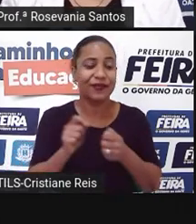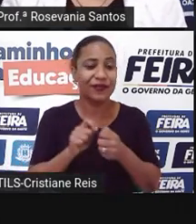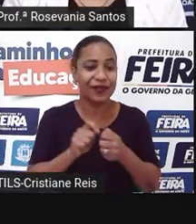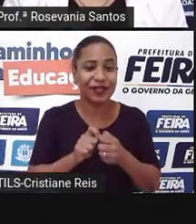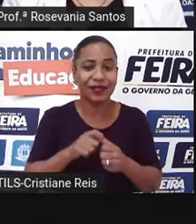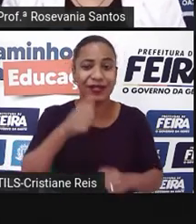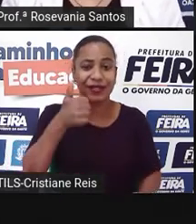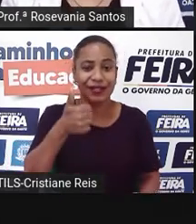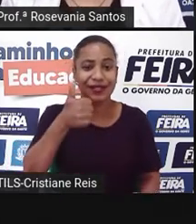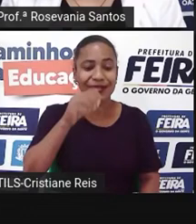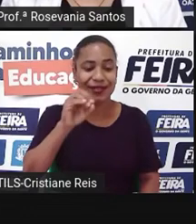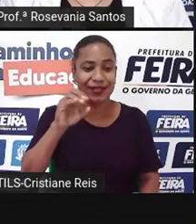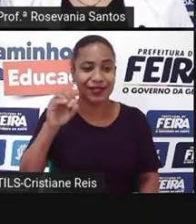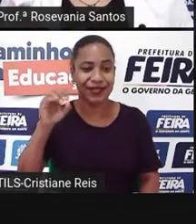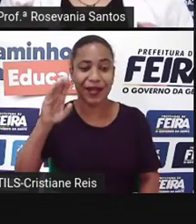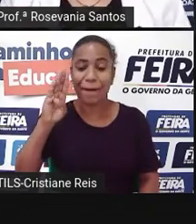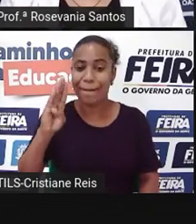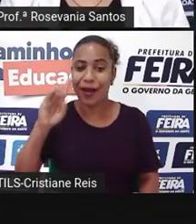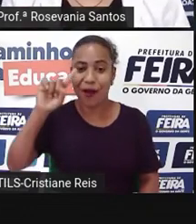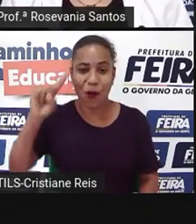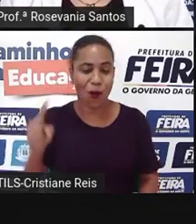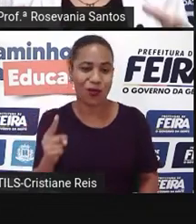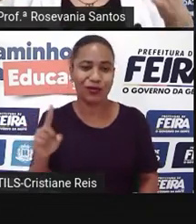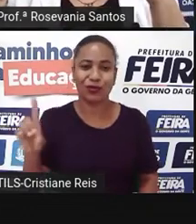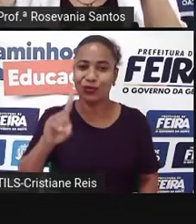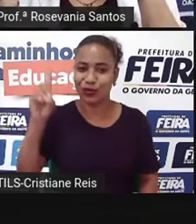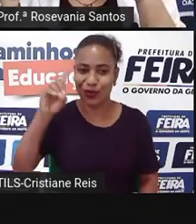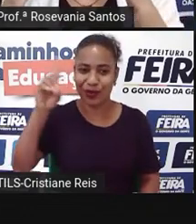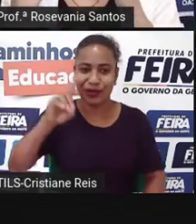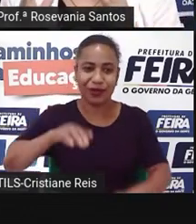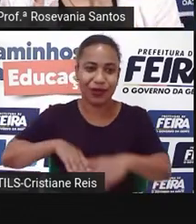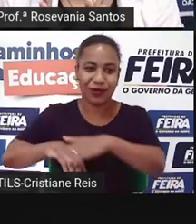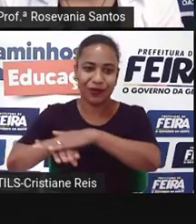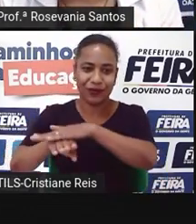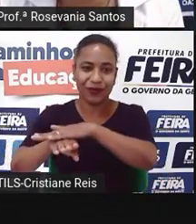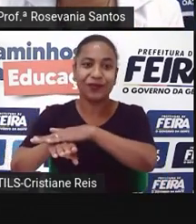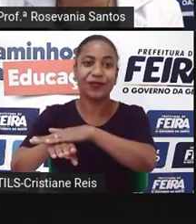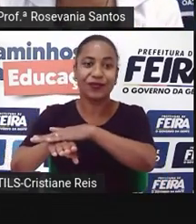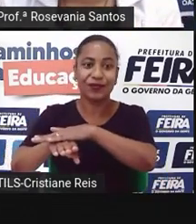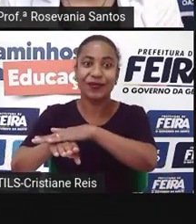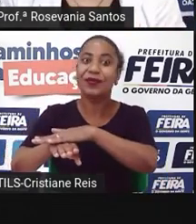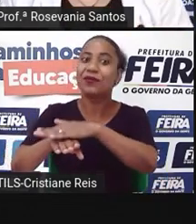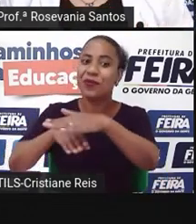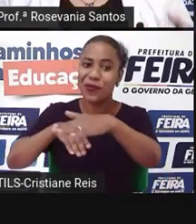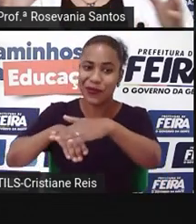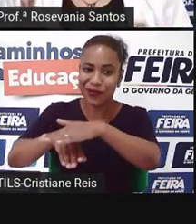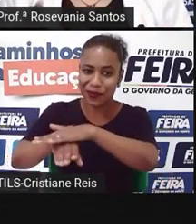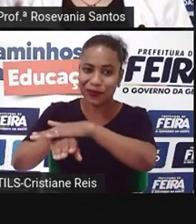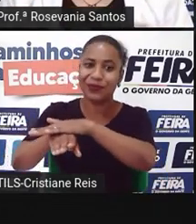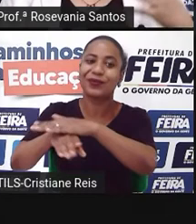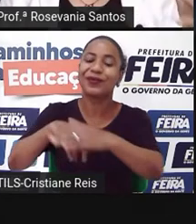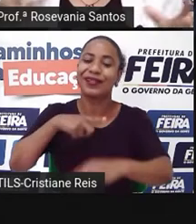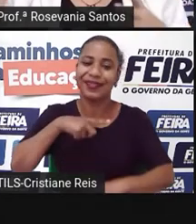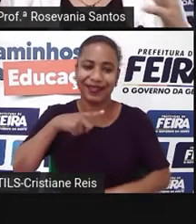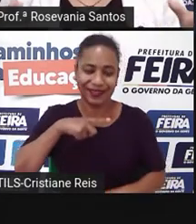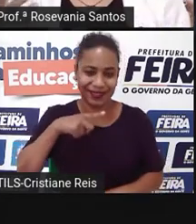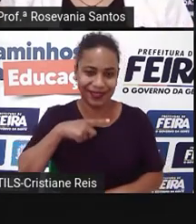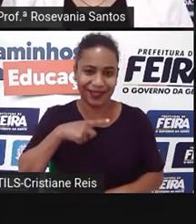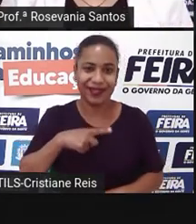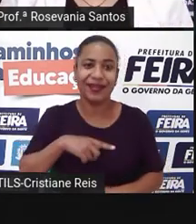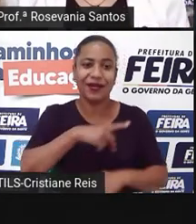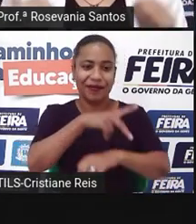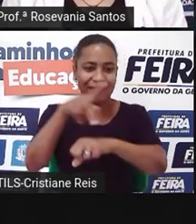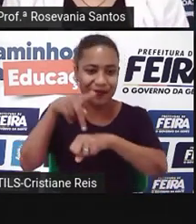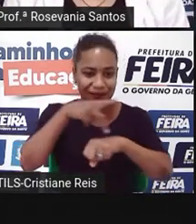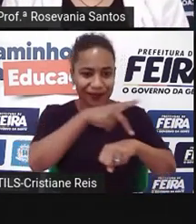valor de 100 bilhões de dólares. Ou seja, eles formaram um fundo, gente, e que cada país